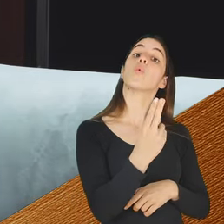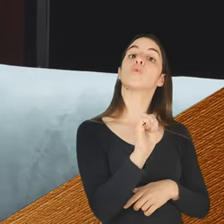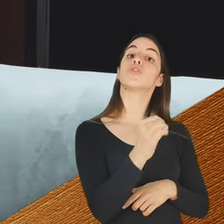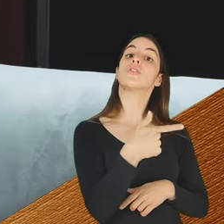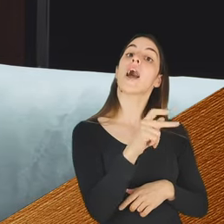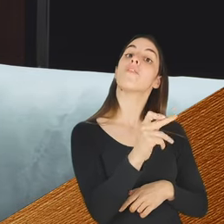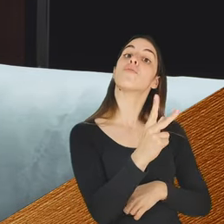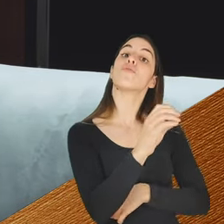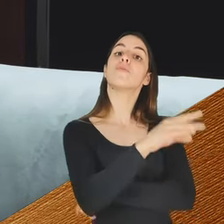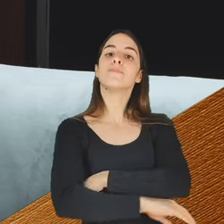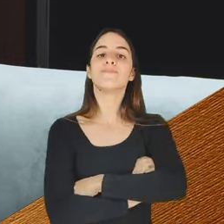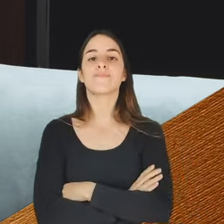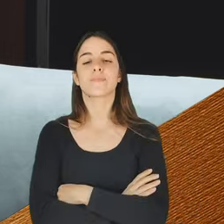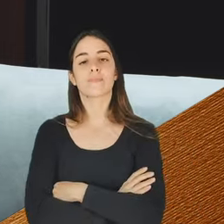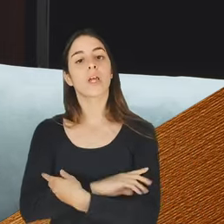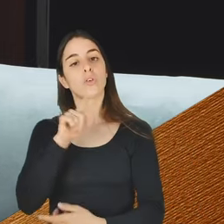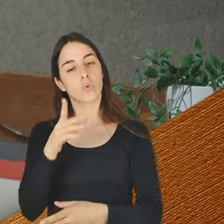Põe o Gustavo numa frase.